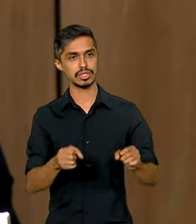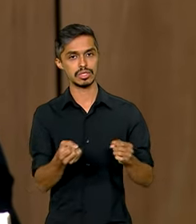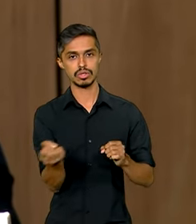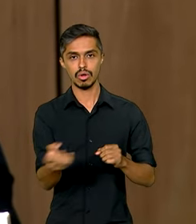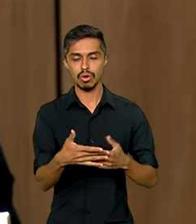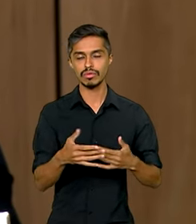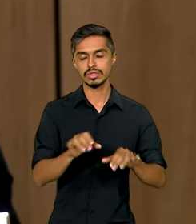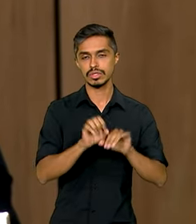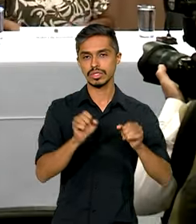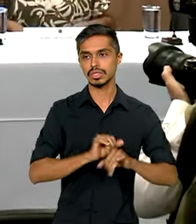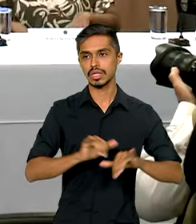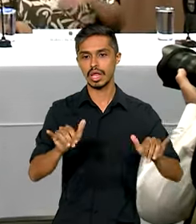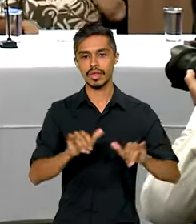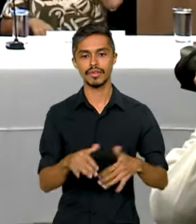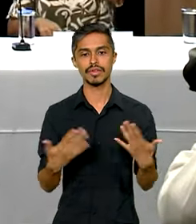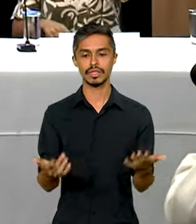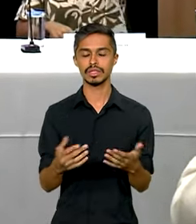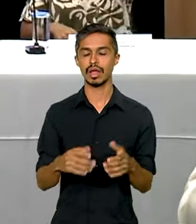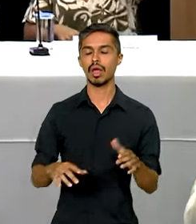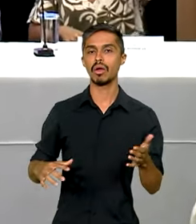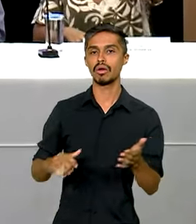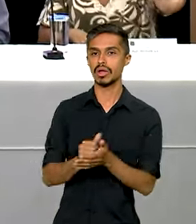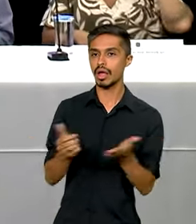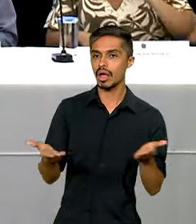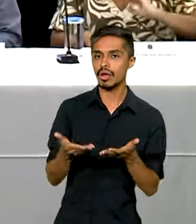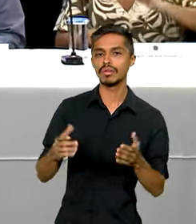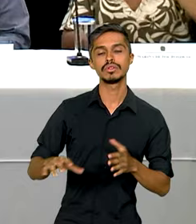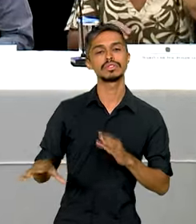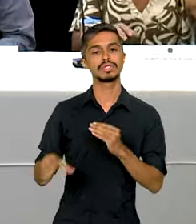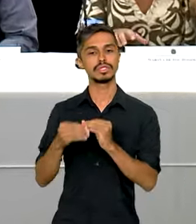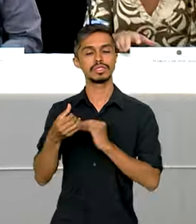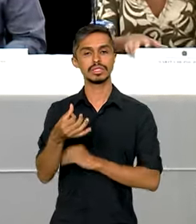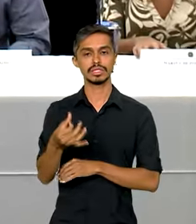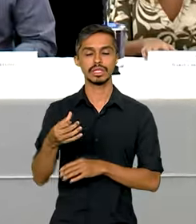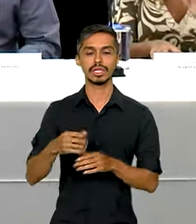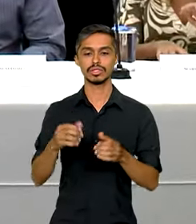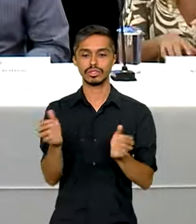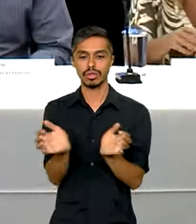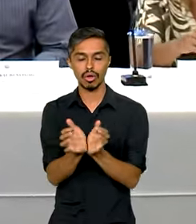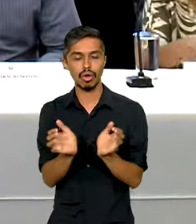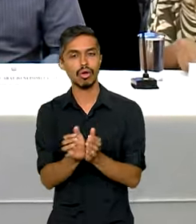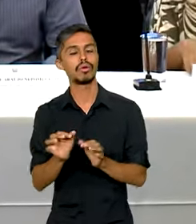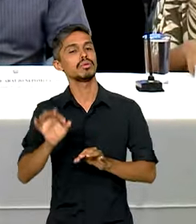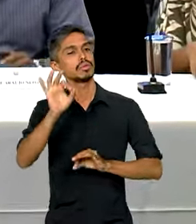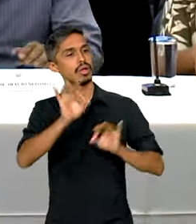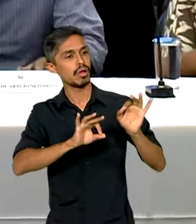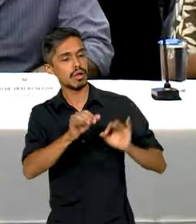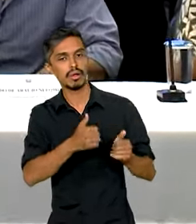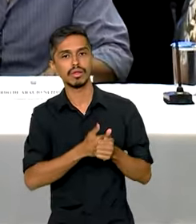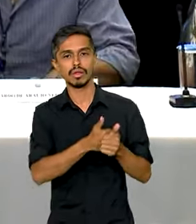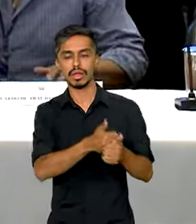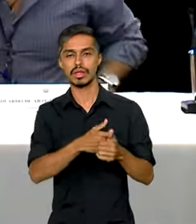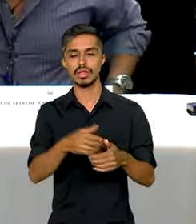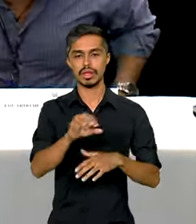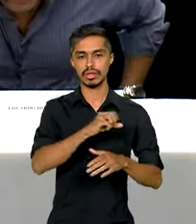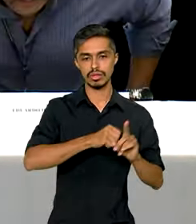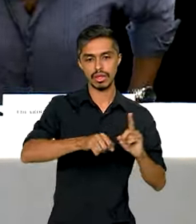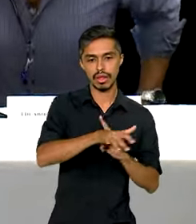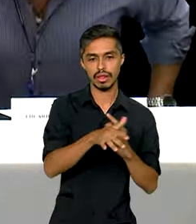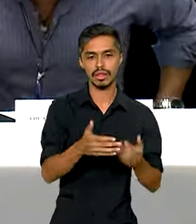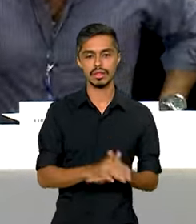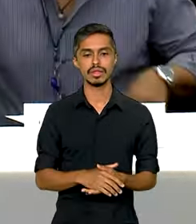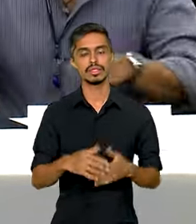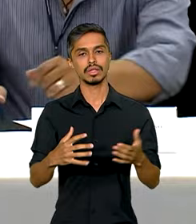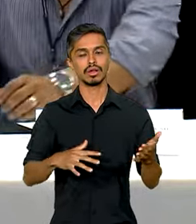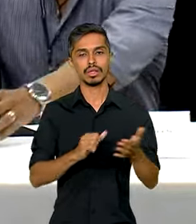da Justiça e Segurança Pública empossou seis novos membros do Comitê de Acompanhamento pela Sociedade Civil para a